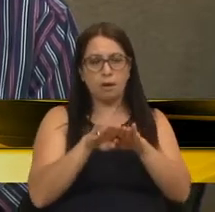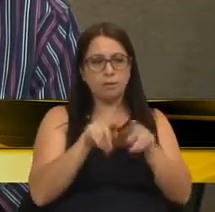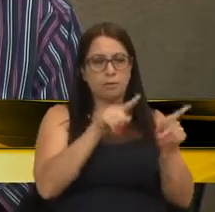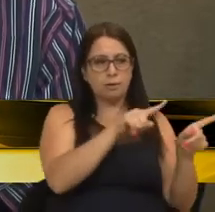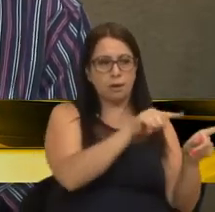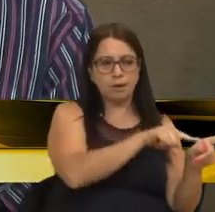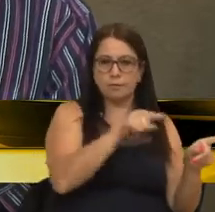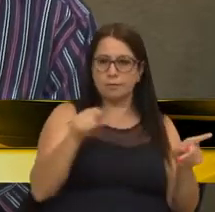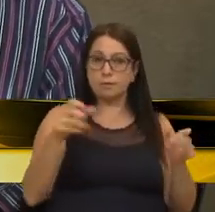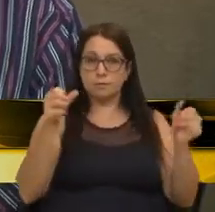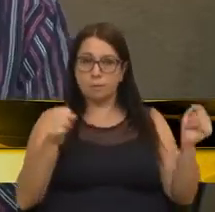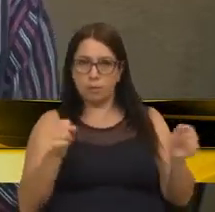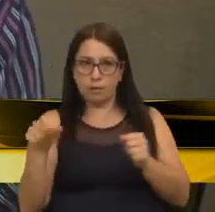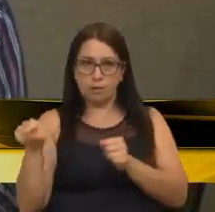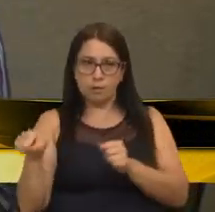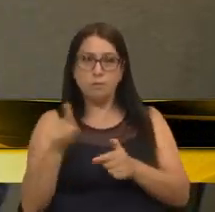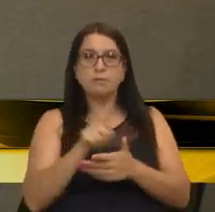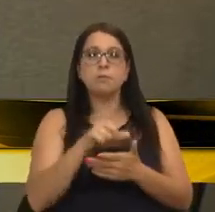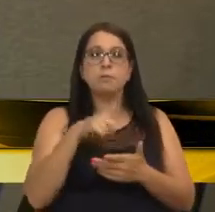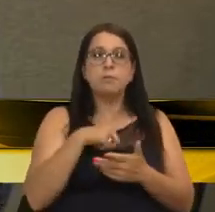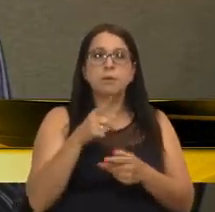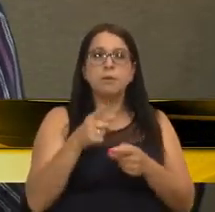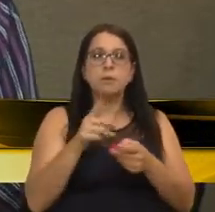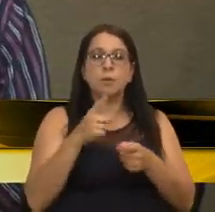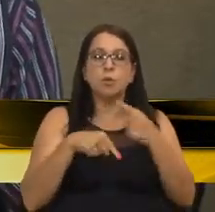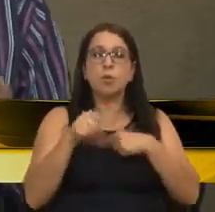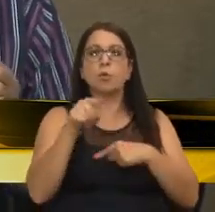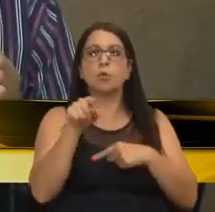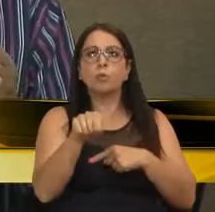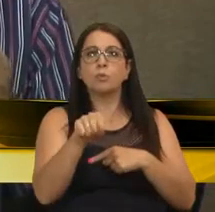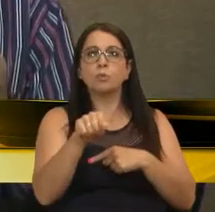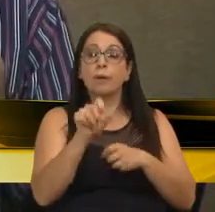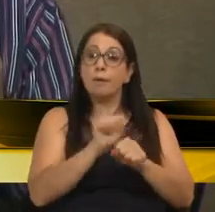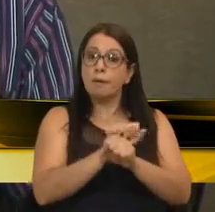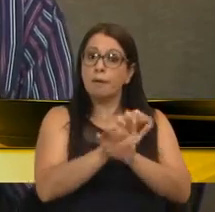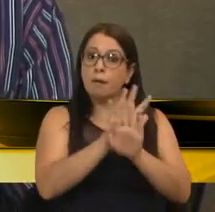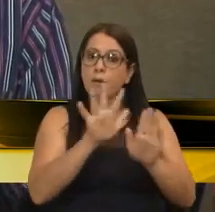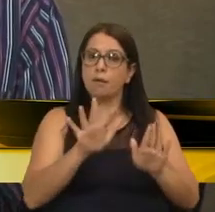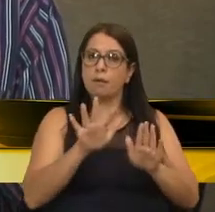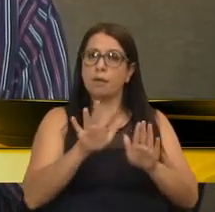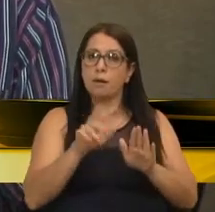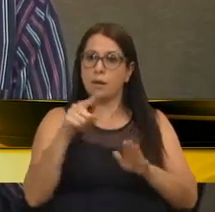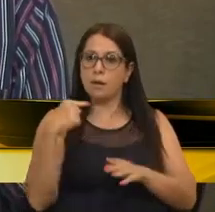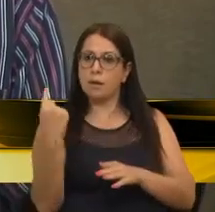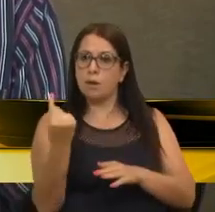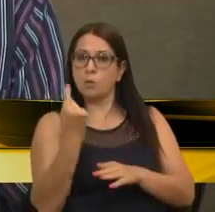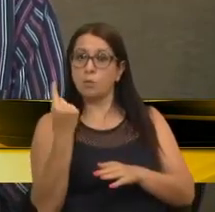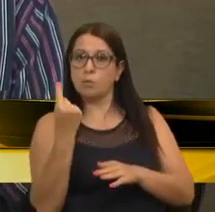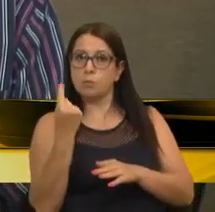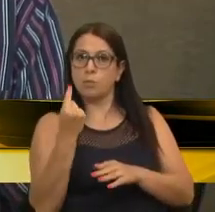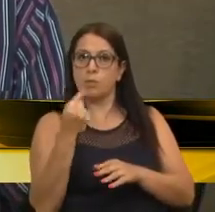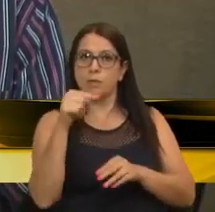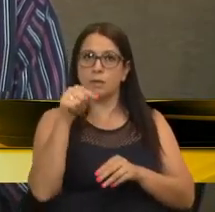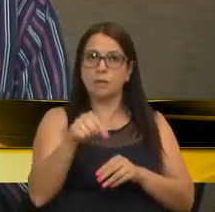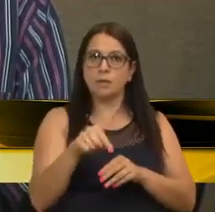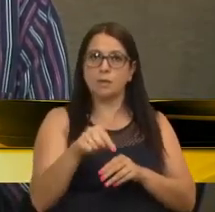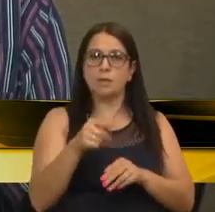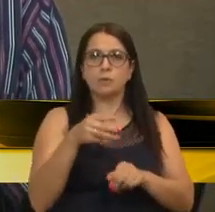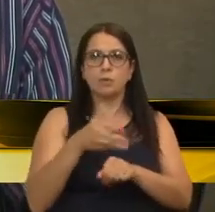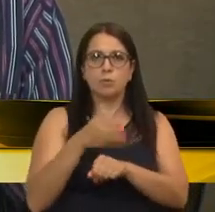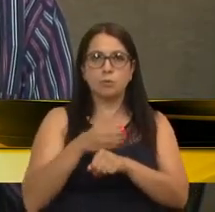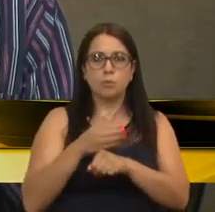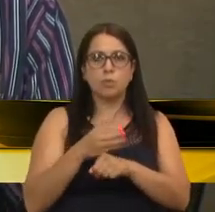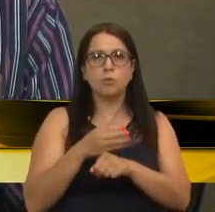componentes da federação, tornou explícita a autonomia legislativa dos Estados, membros,